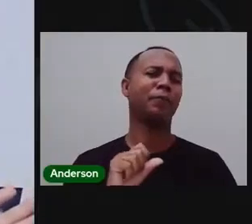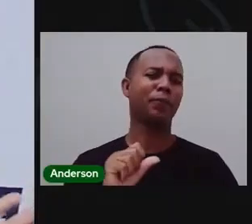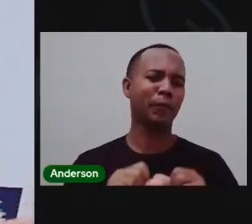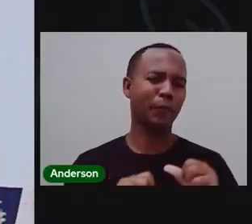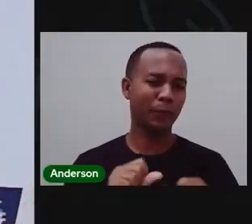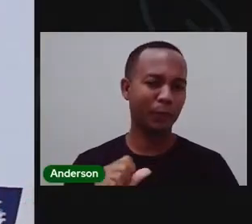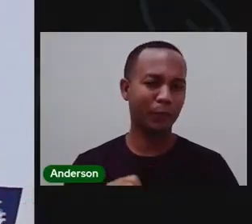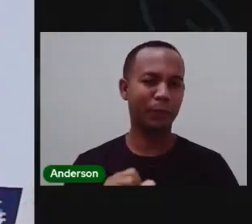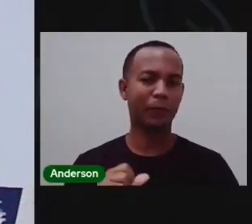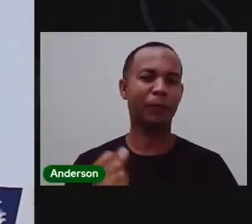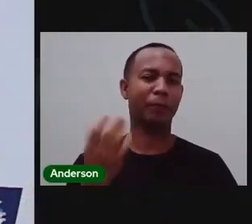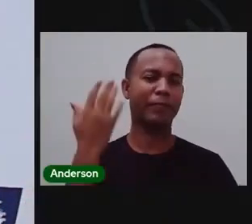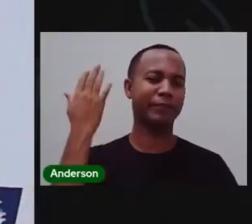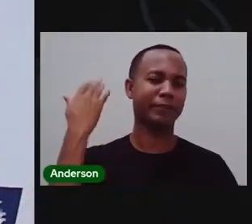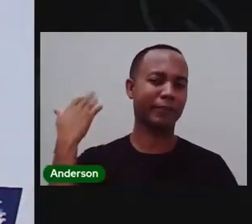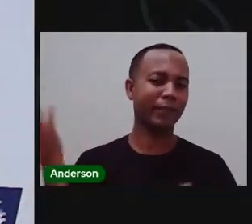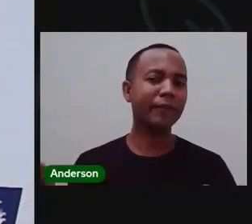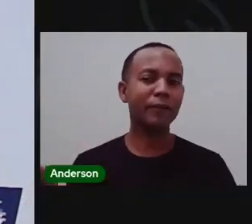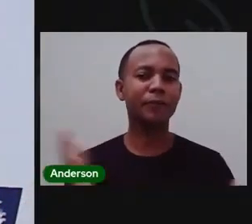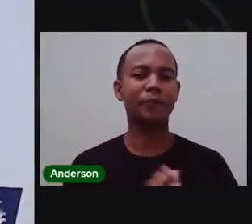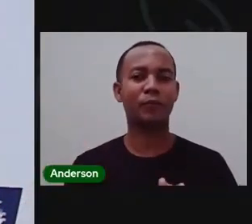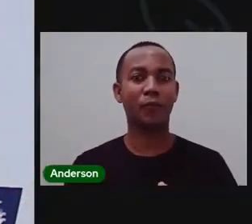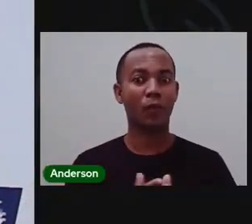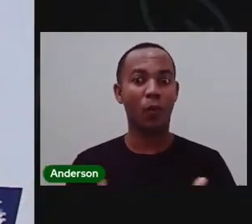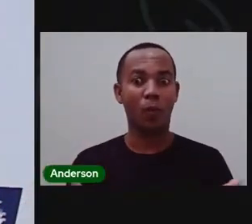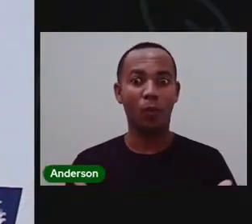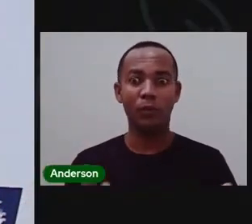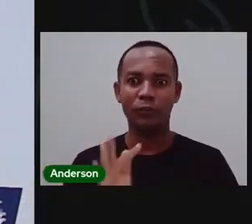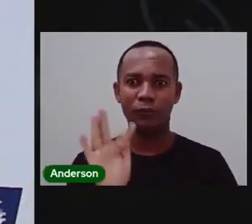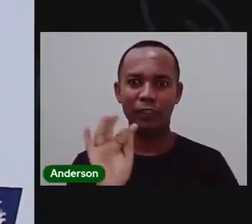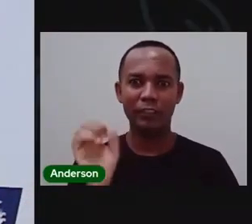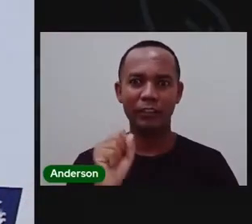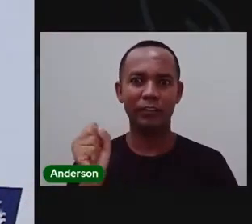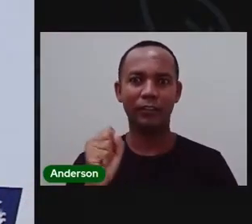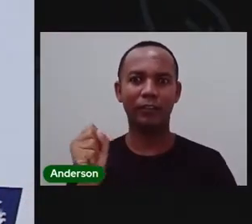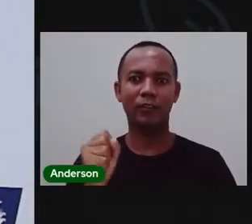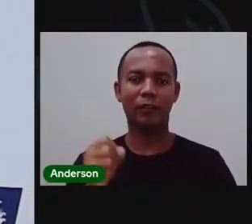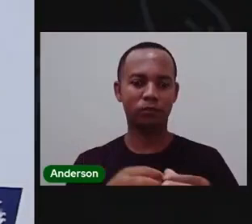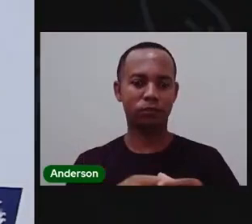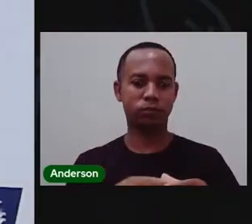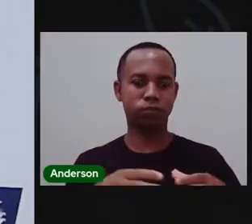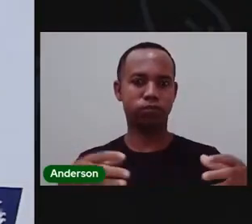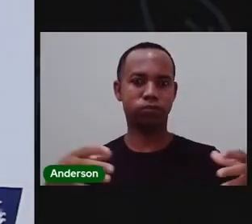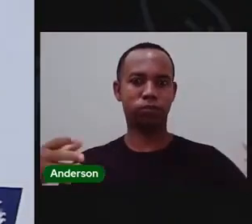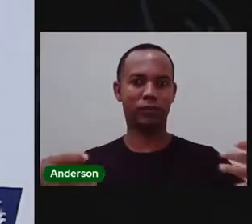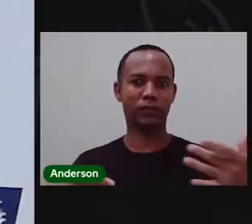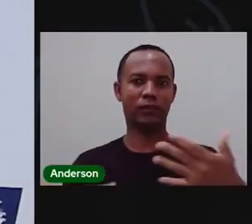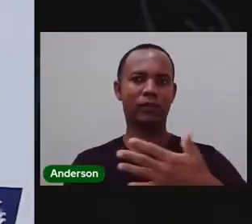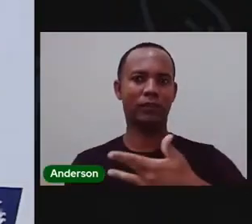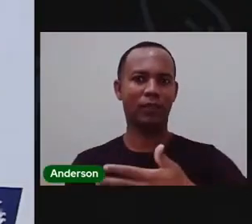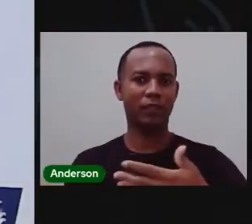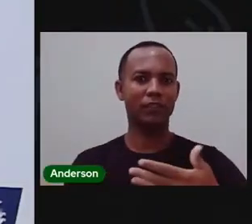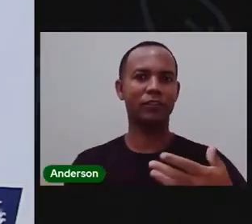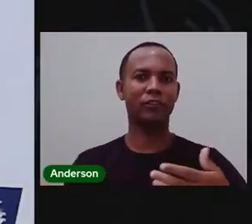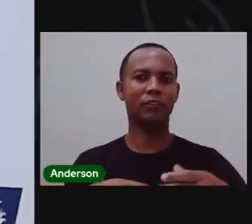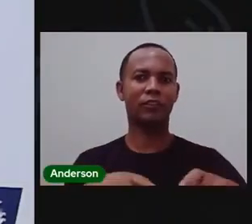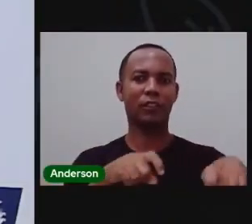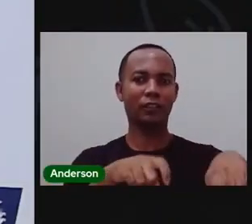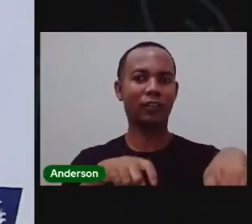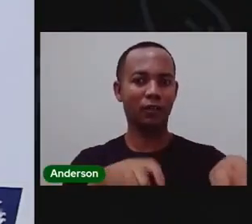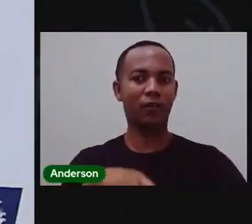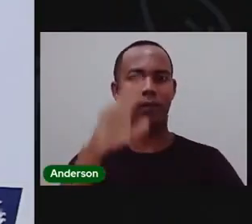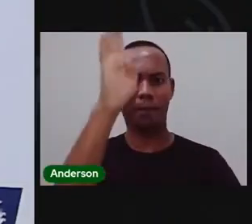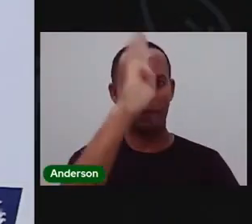uma vila, até hoje, né? Feira de Santana é uma das maiores cidades do interior do Brasil.